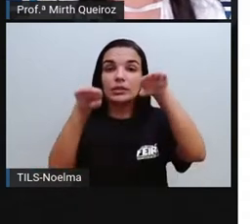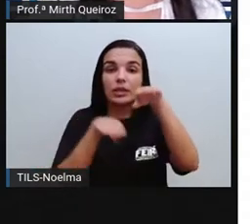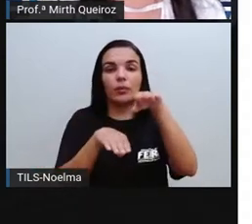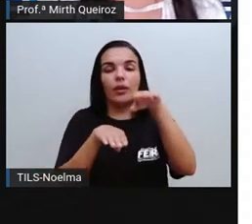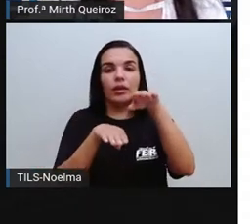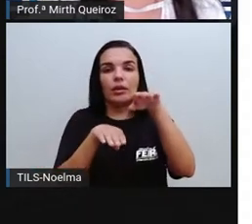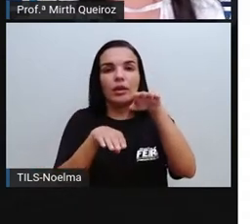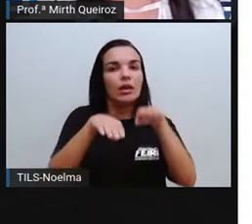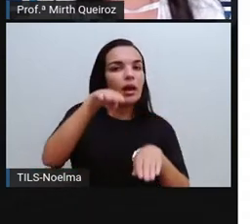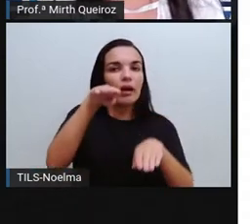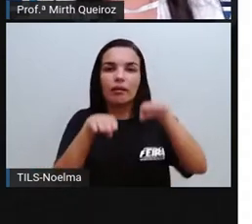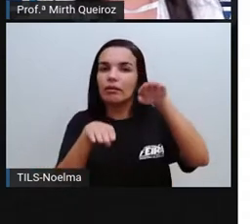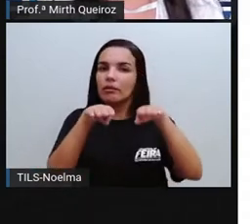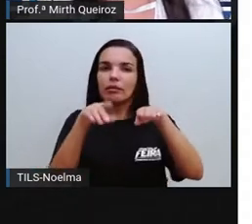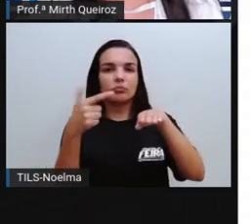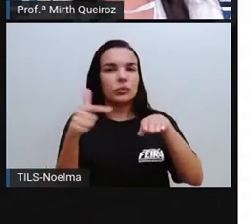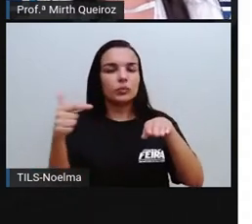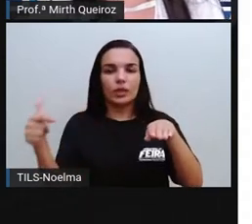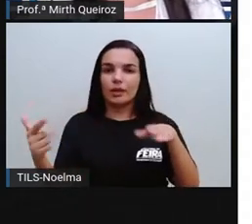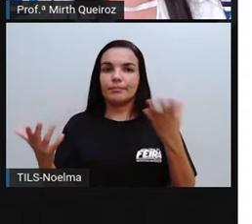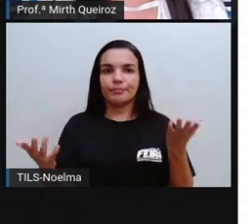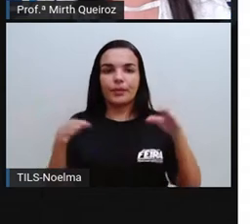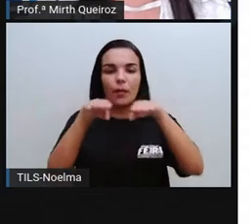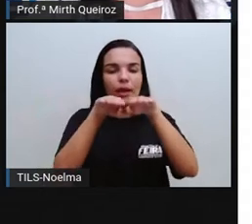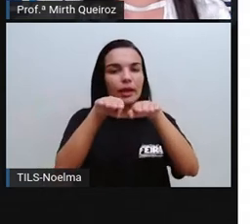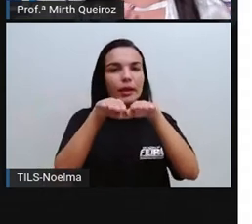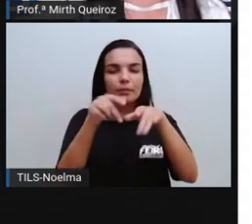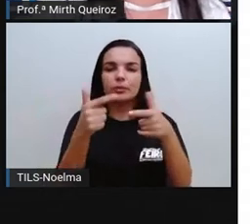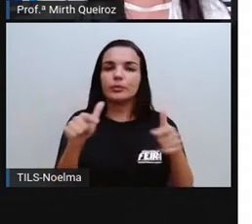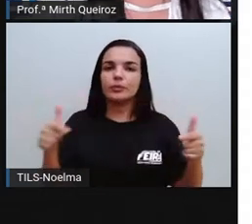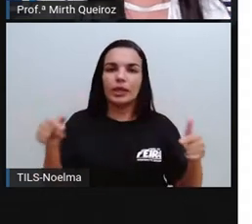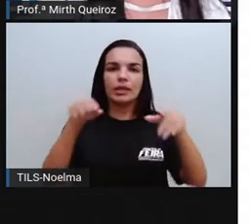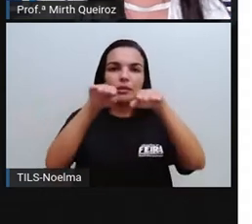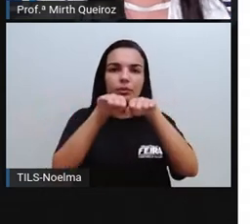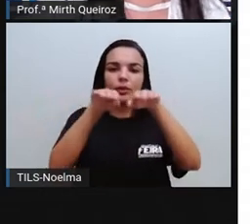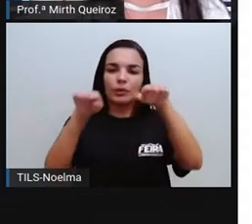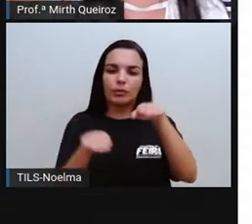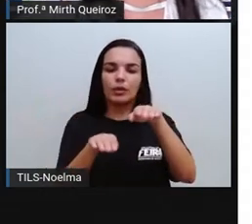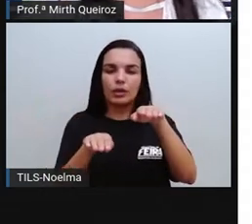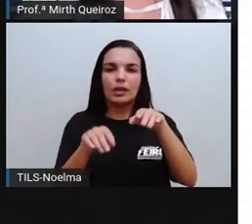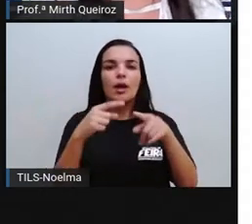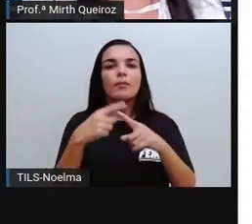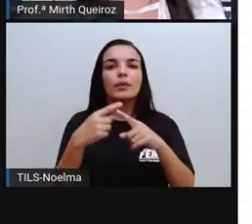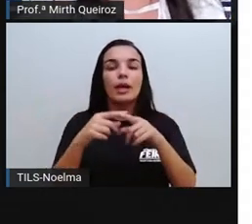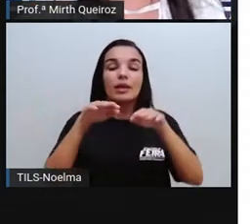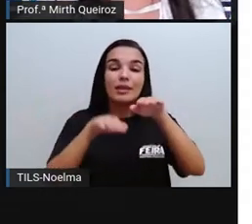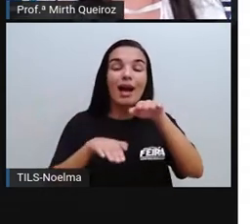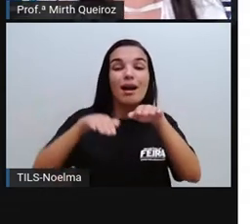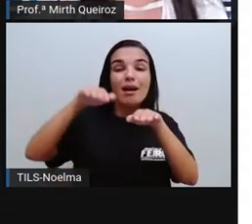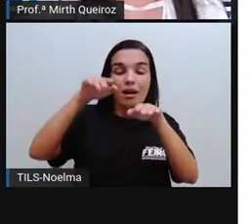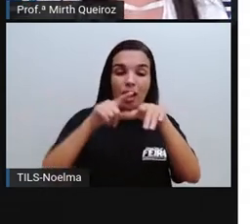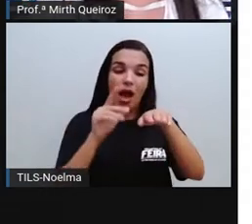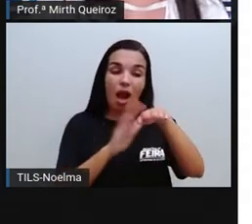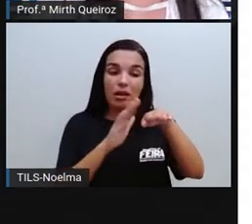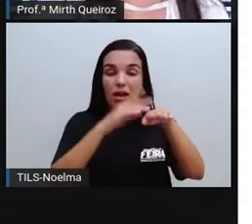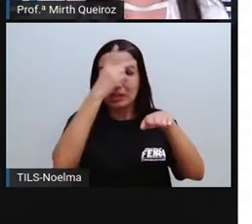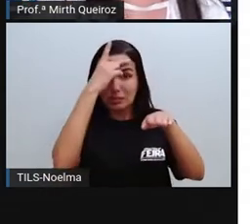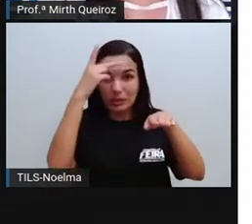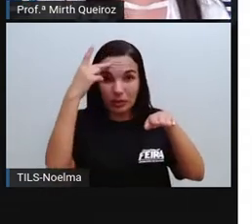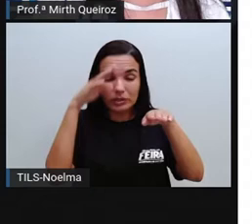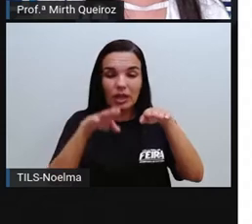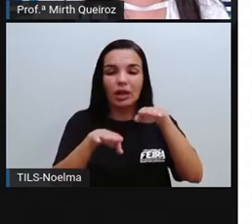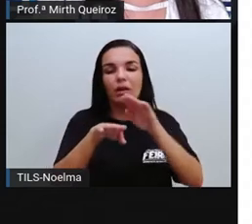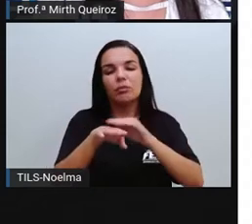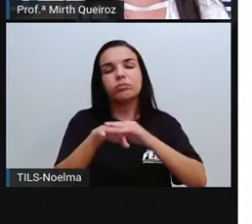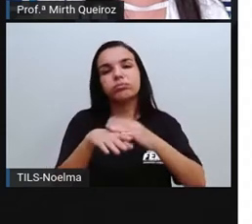desequilibrada, não está acompanhando aí o aumento da população, está superior ao crescimento